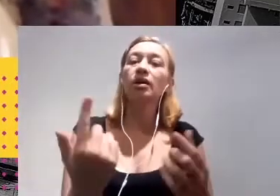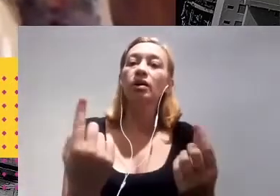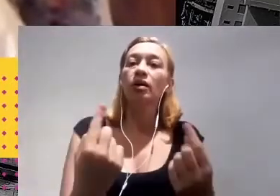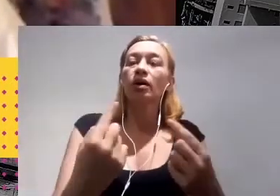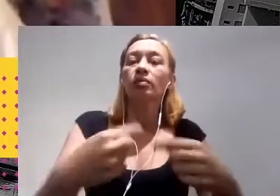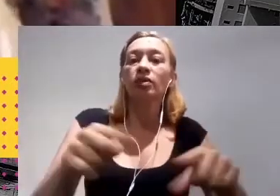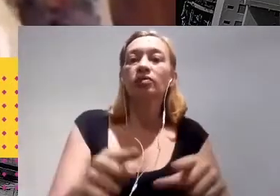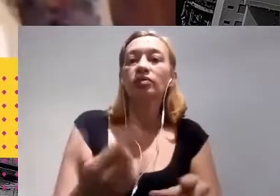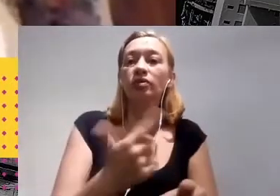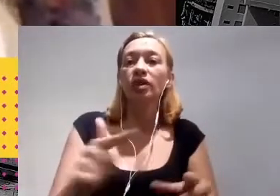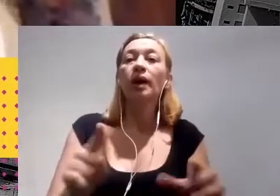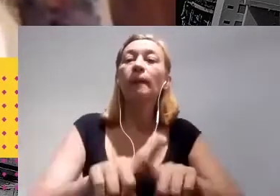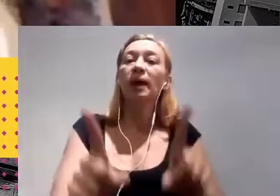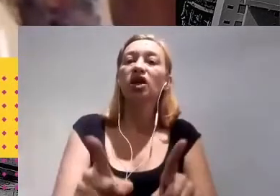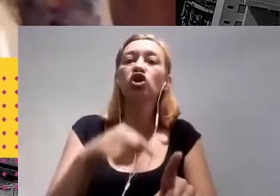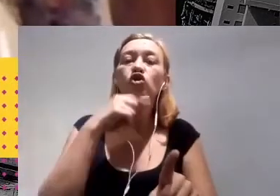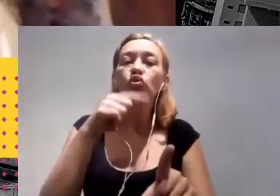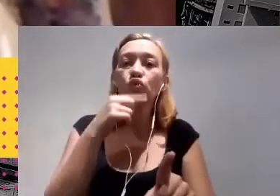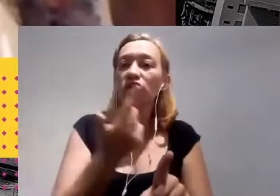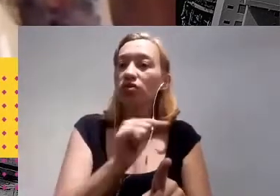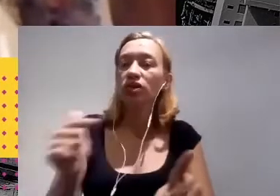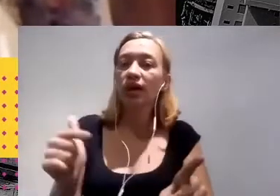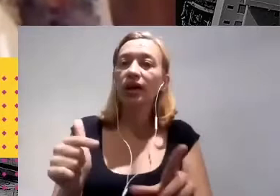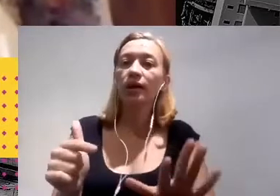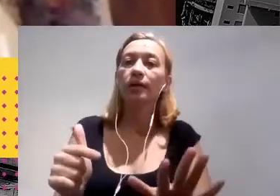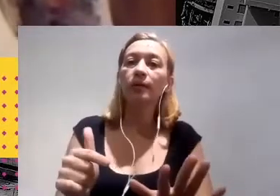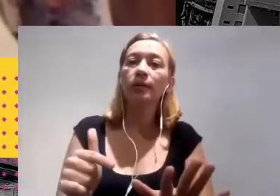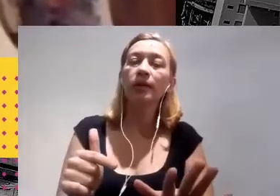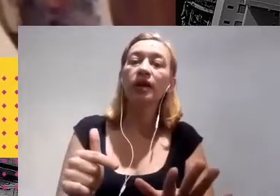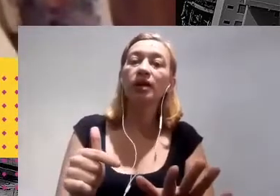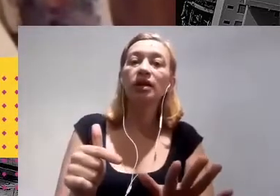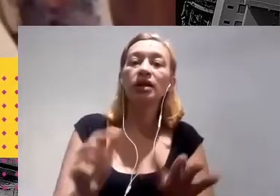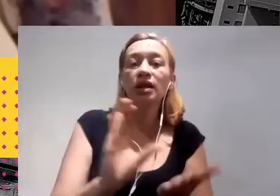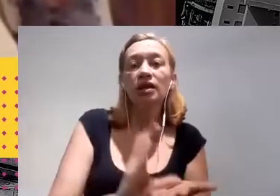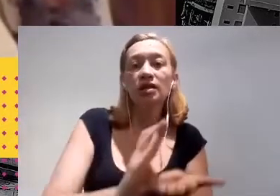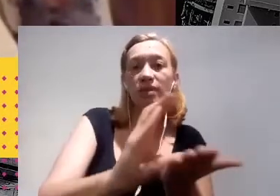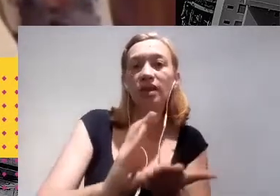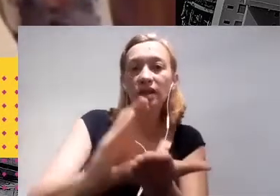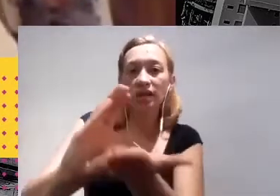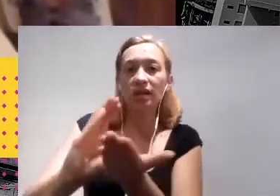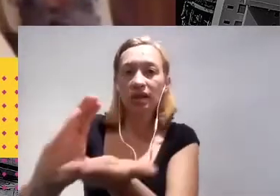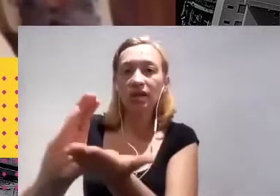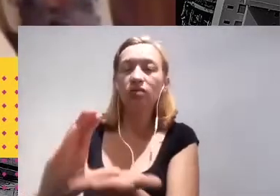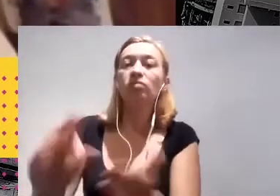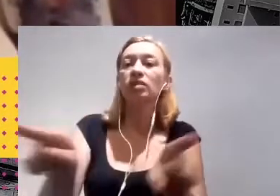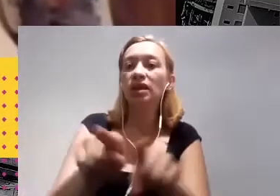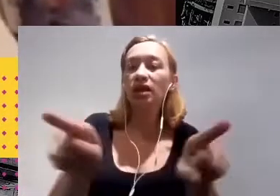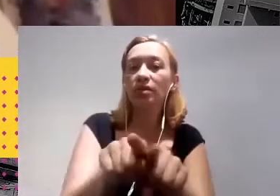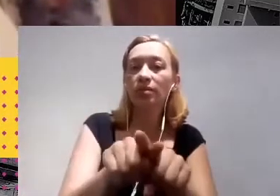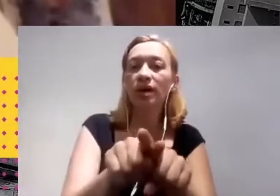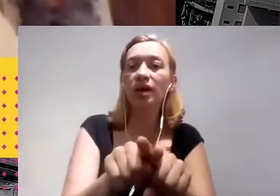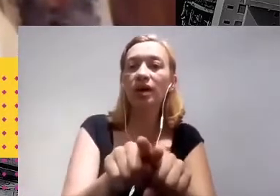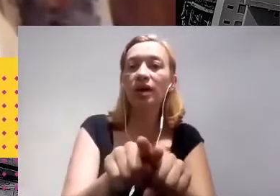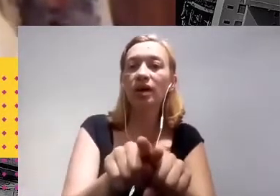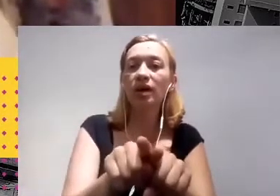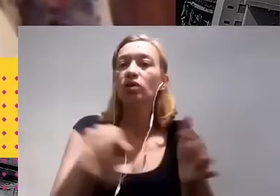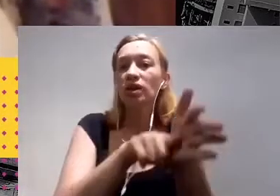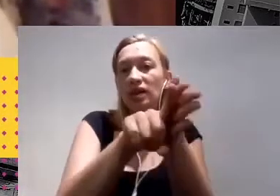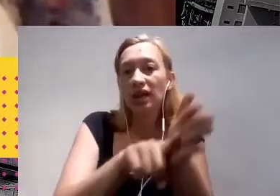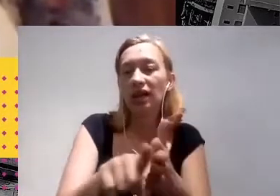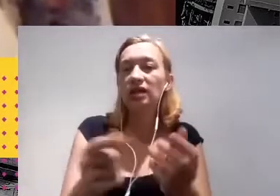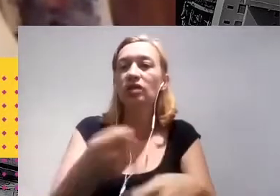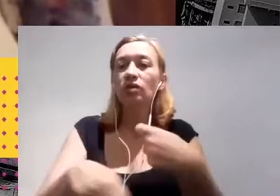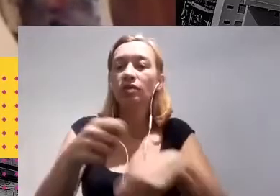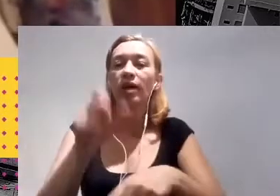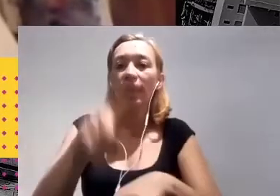quantificar esses benefícios e ter também as análises econômicas é extremamente importante. Eu vou contar aqui um